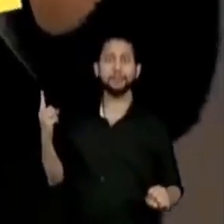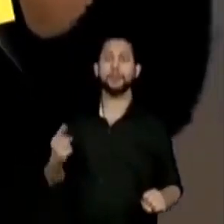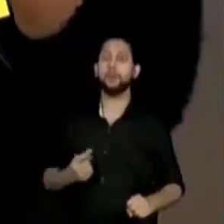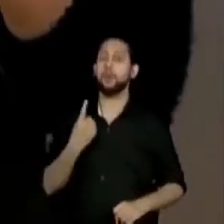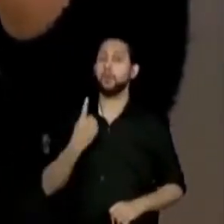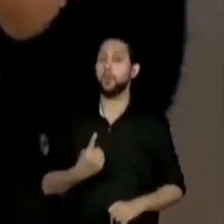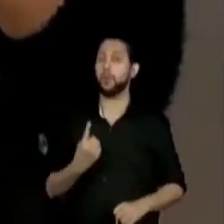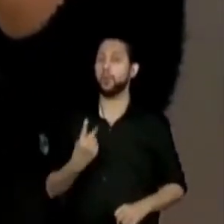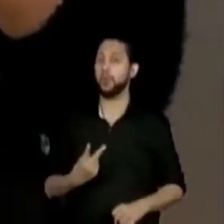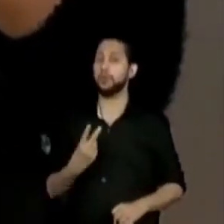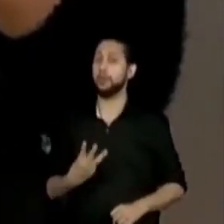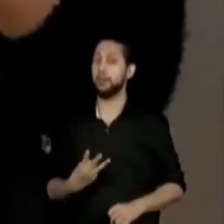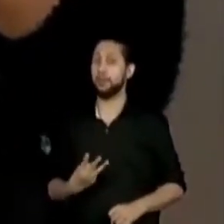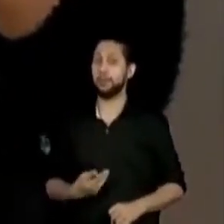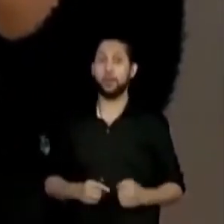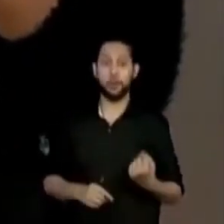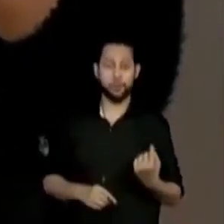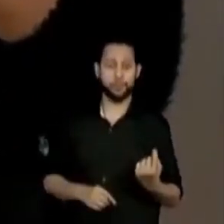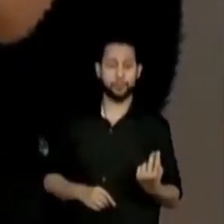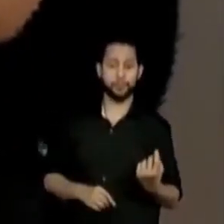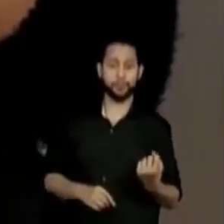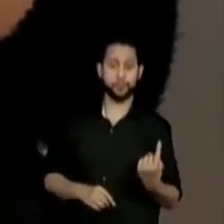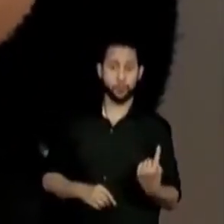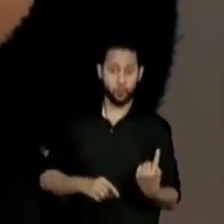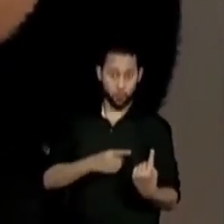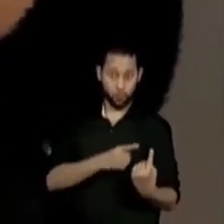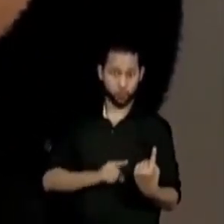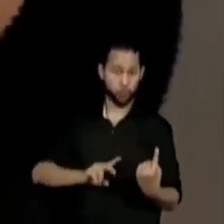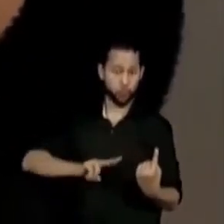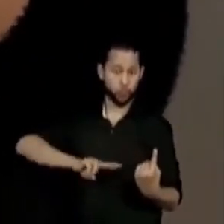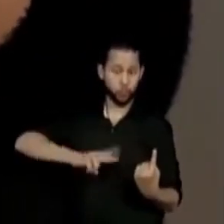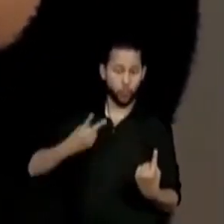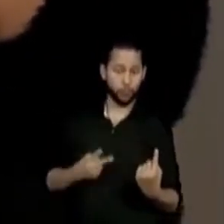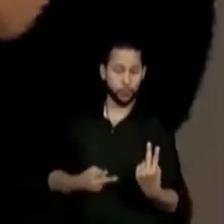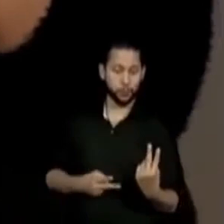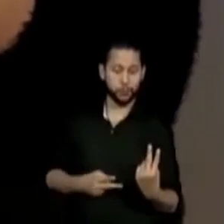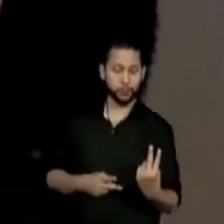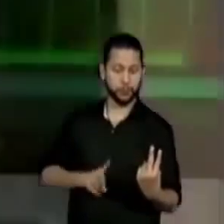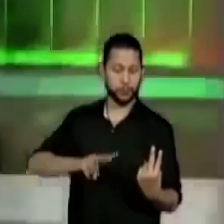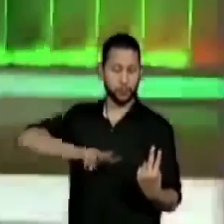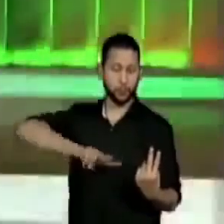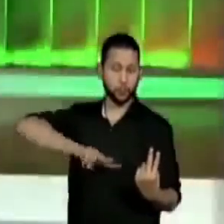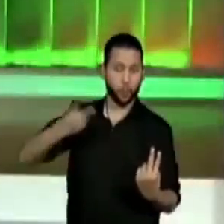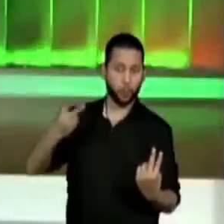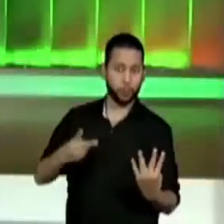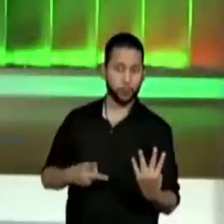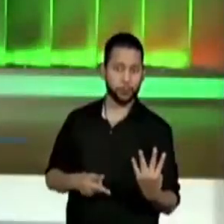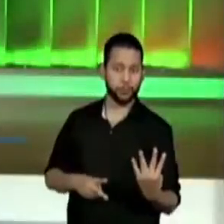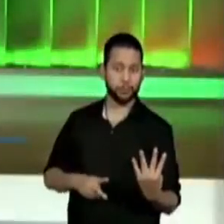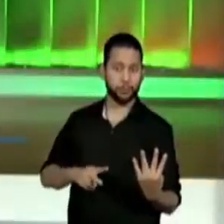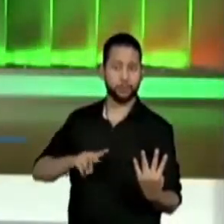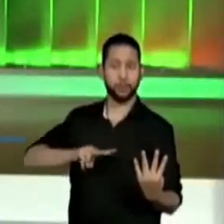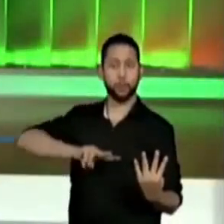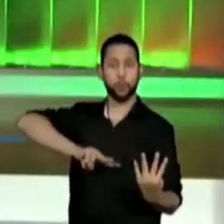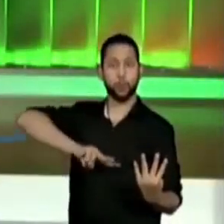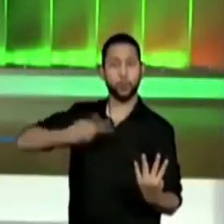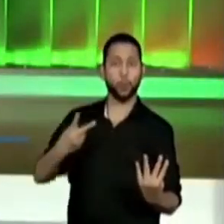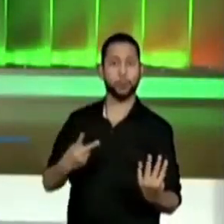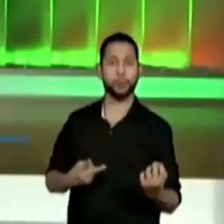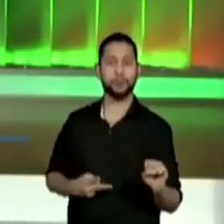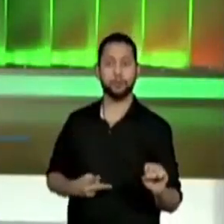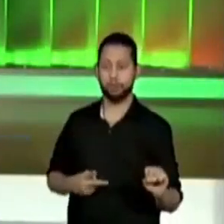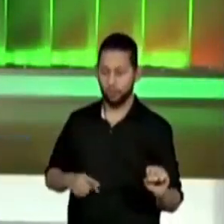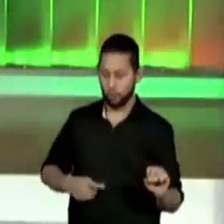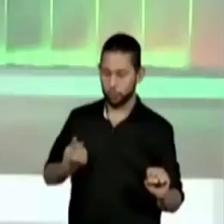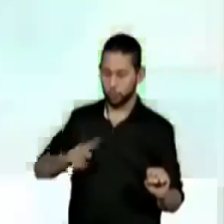Três vezes. Então, encontramos o dobro por três vezes. Ok? Vamos lá para a nossa tela. Então, a